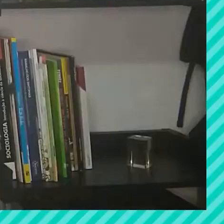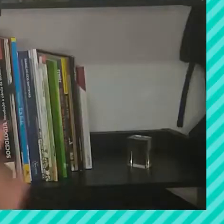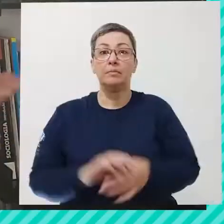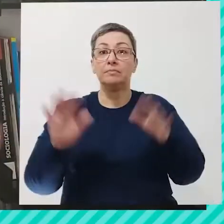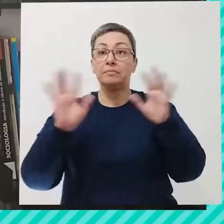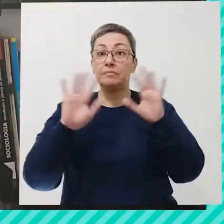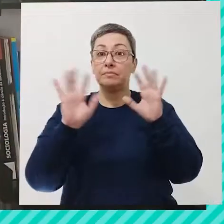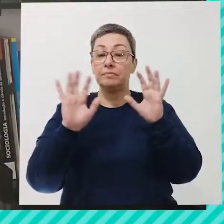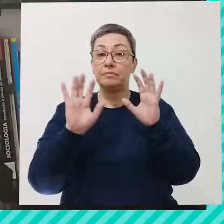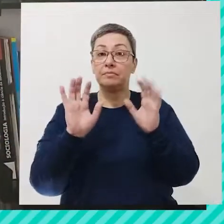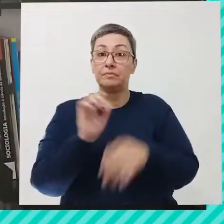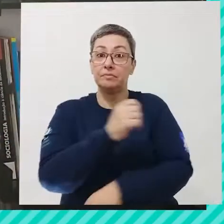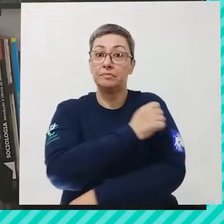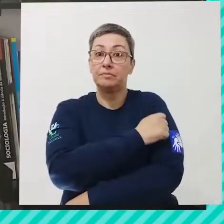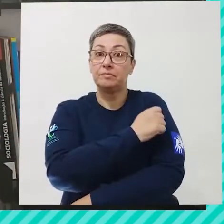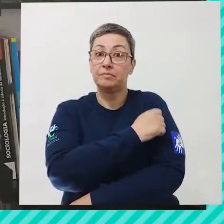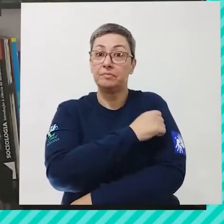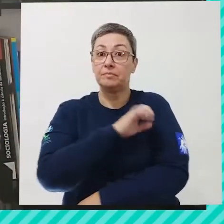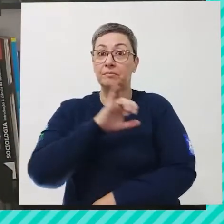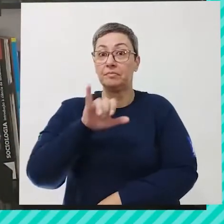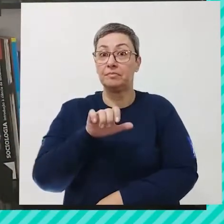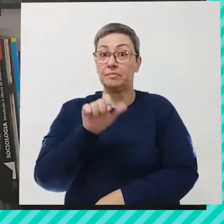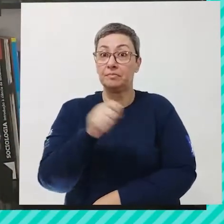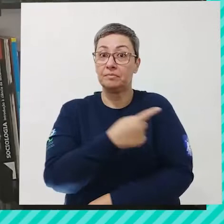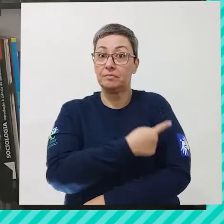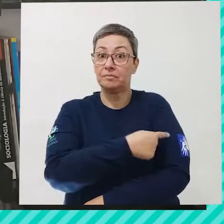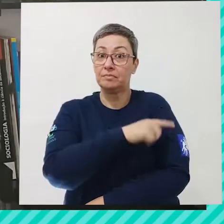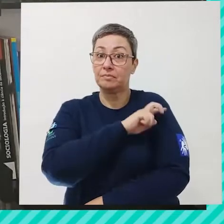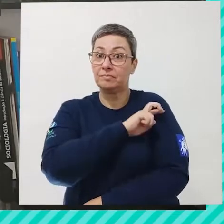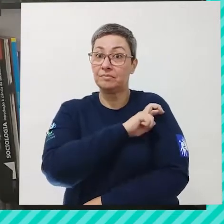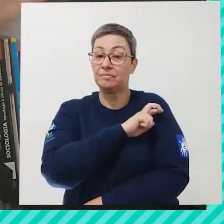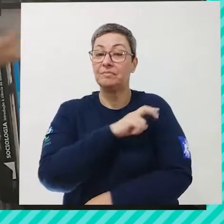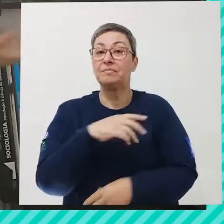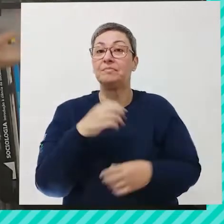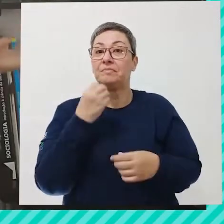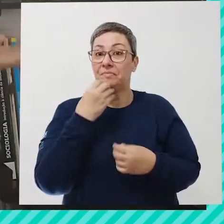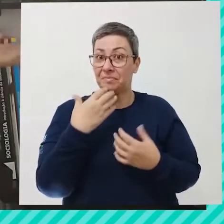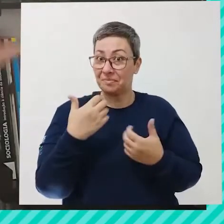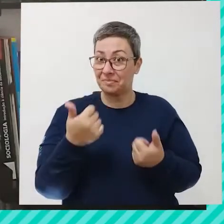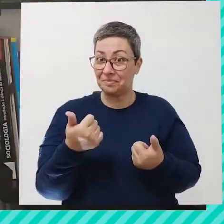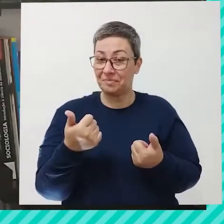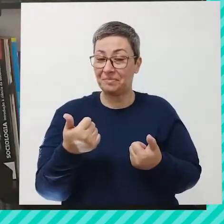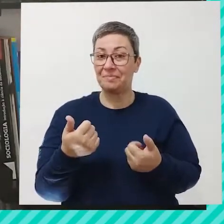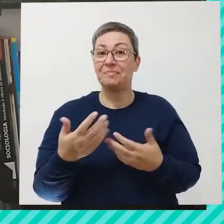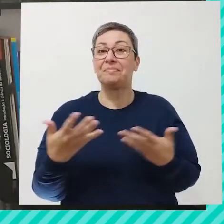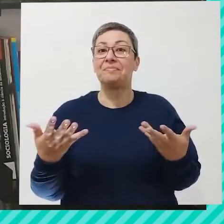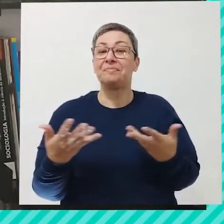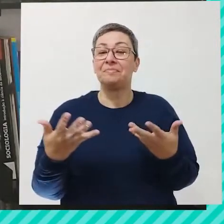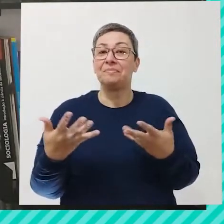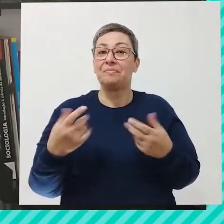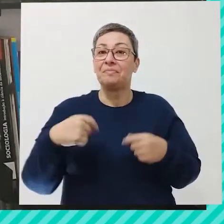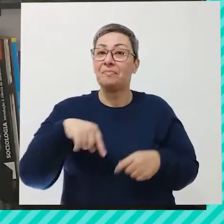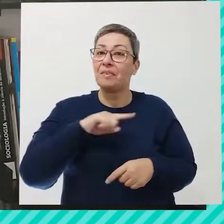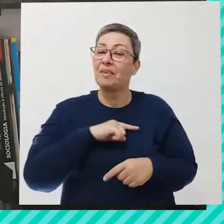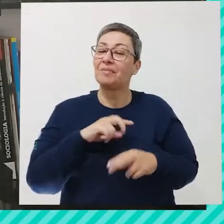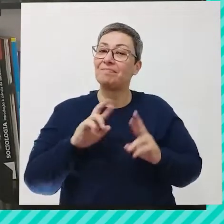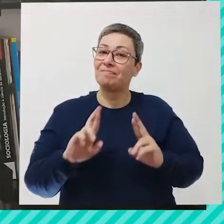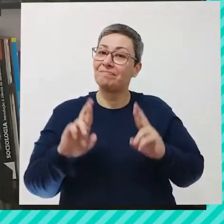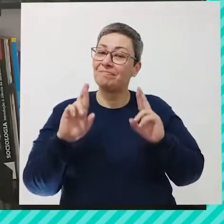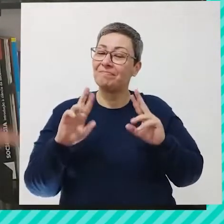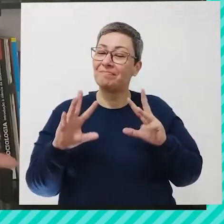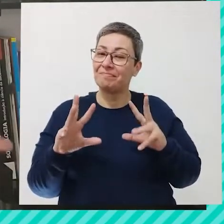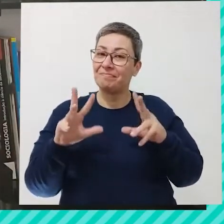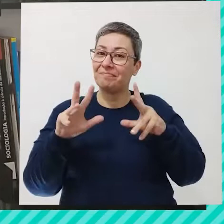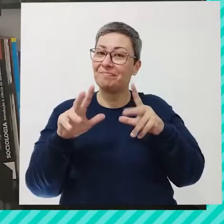Olá, educandos e educandos da EJA, do ciclo 1. Tudo bem com vocês? Bom, nós esperamos